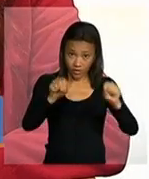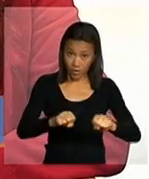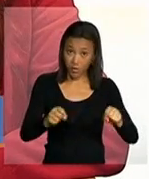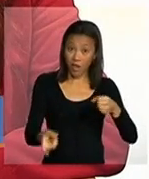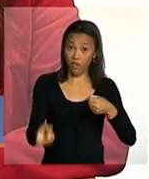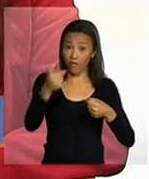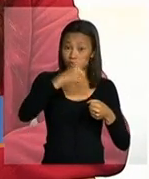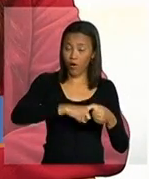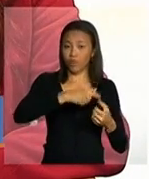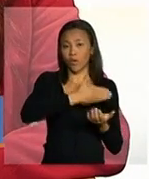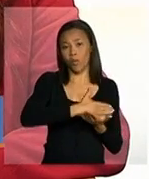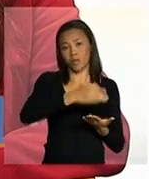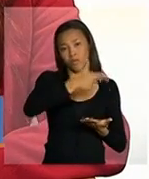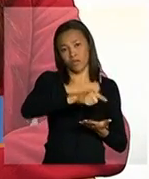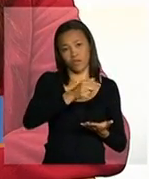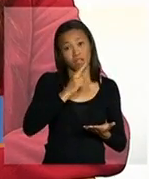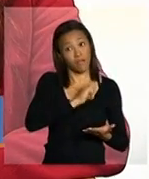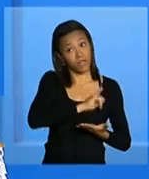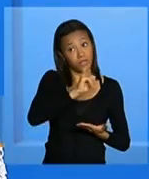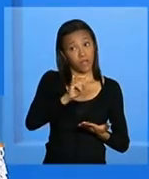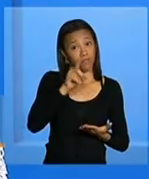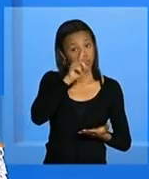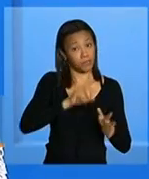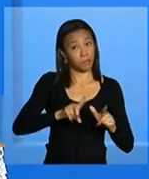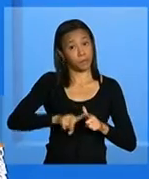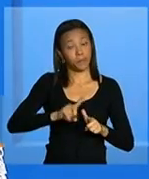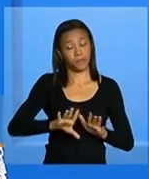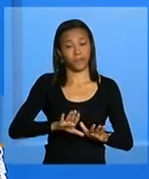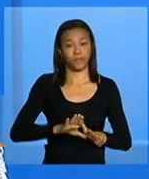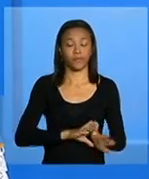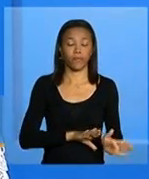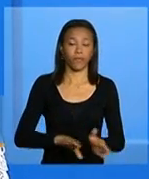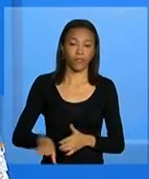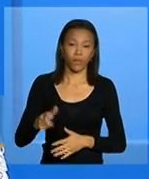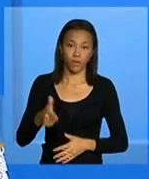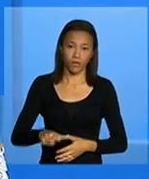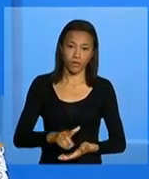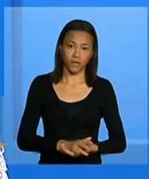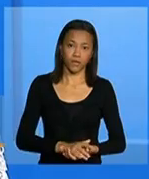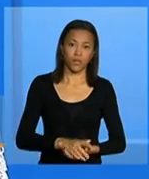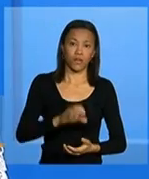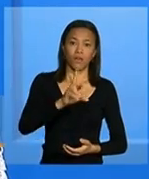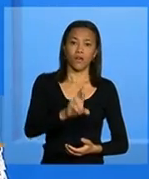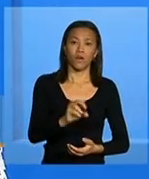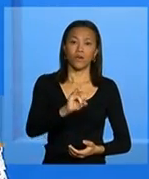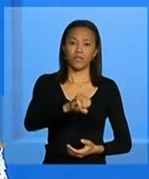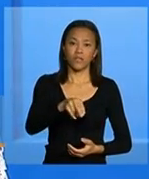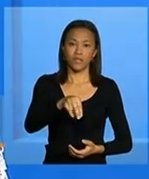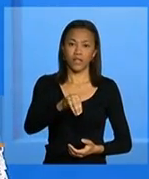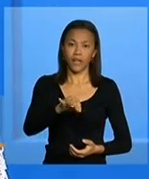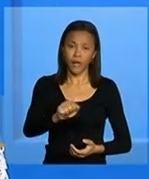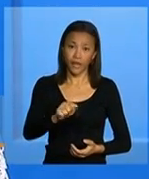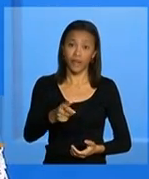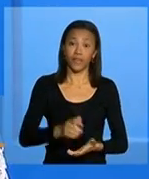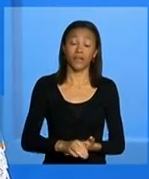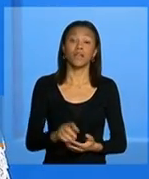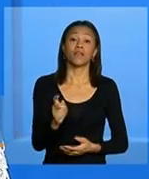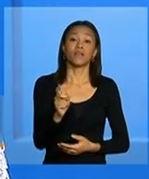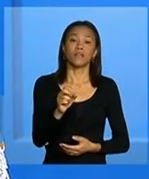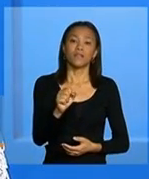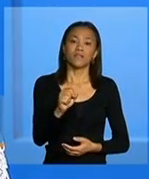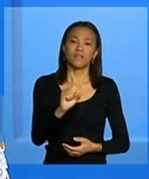eles se reiniciam na advertência Perfeito então vamos agora para Rosineia Entre Rios em Santa Catarina